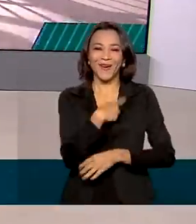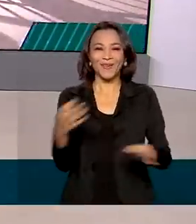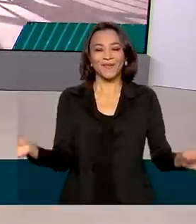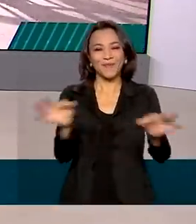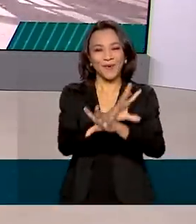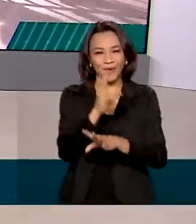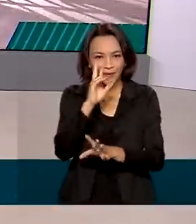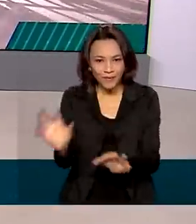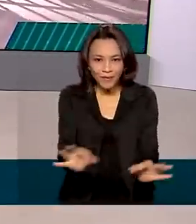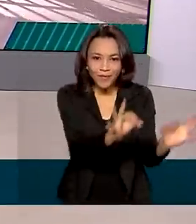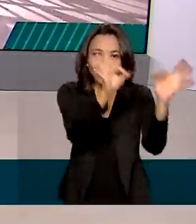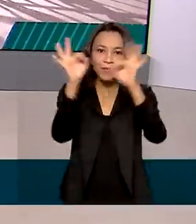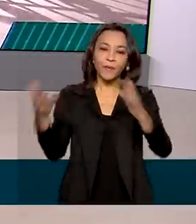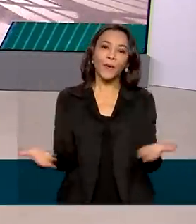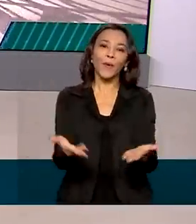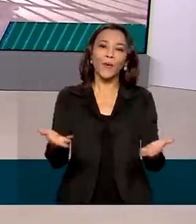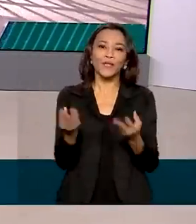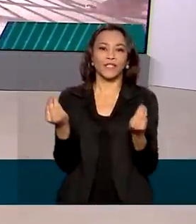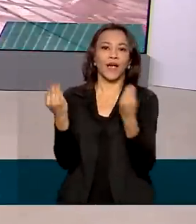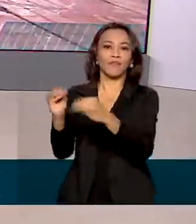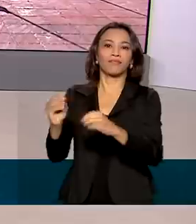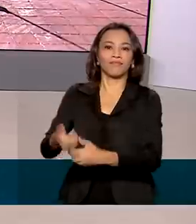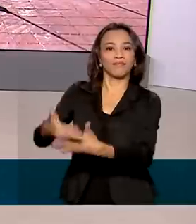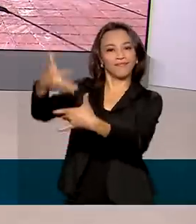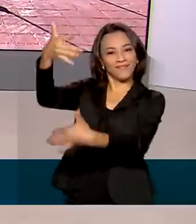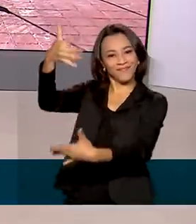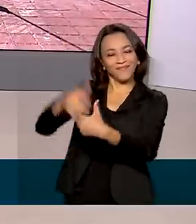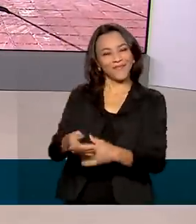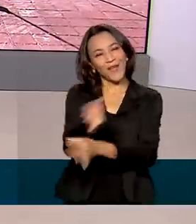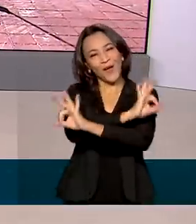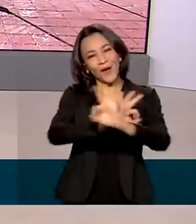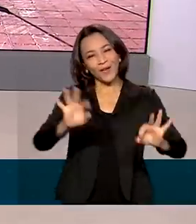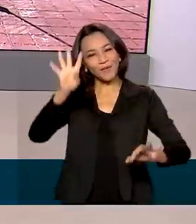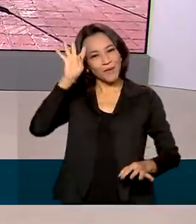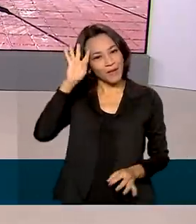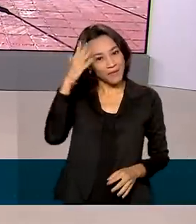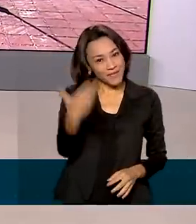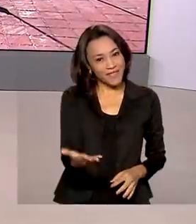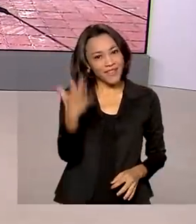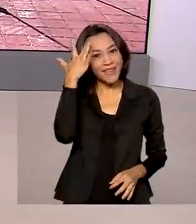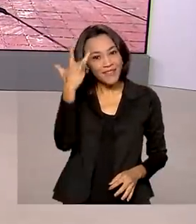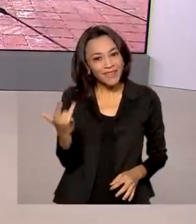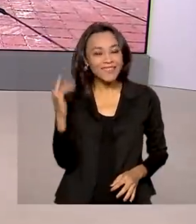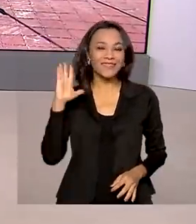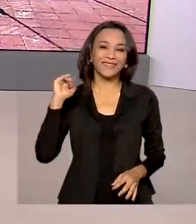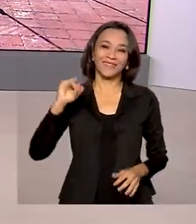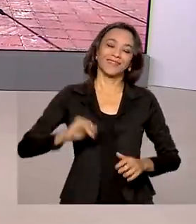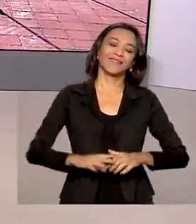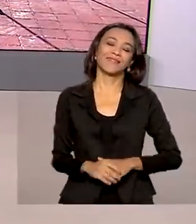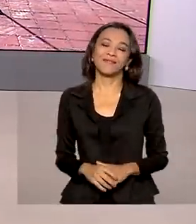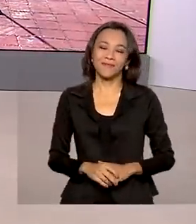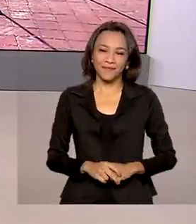aqui, as reportagens de hoje estão nas nossas redes sociais. Ótima quarta-feira para você e até amanhã. Tchau, tchau.